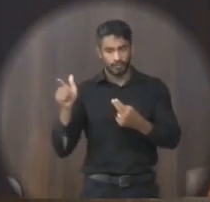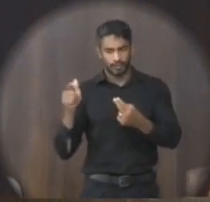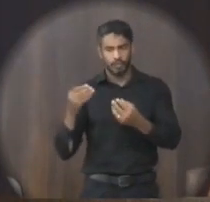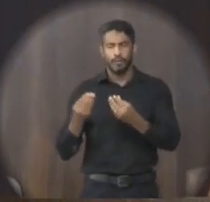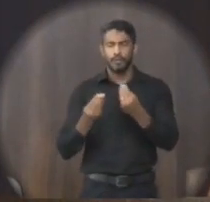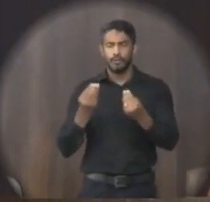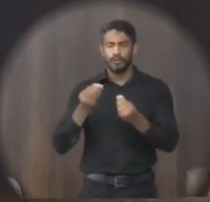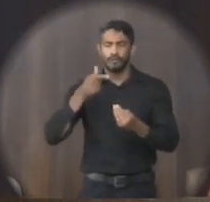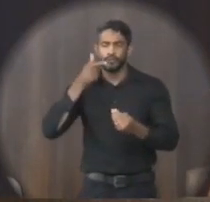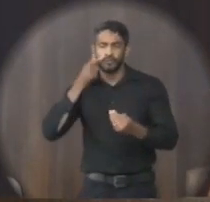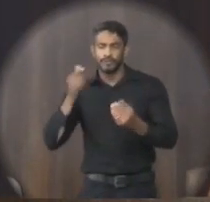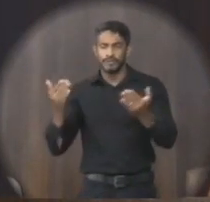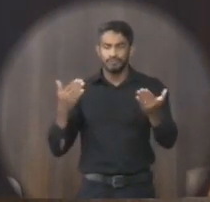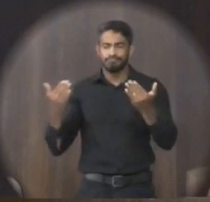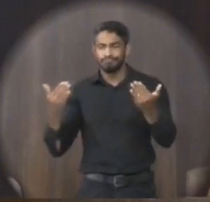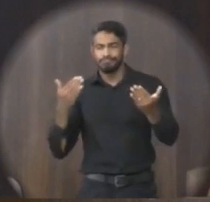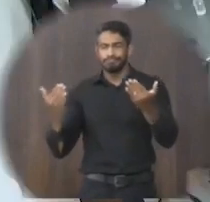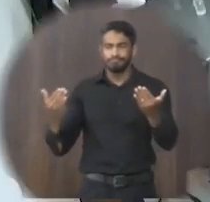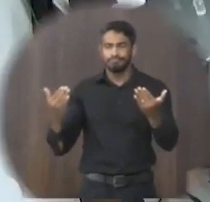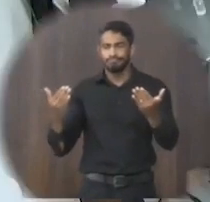conseguiria consignar isso aí?